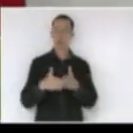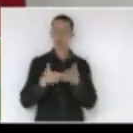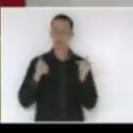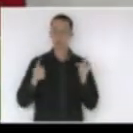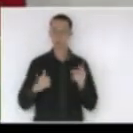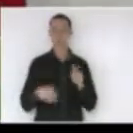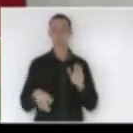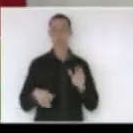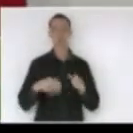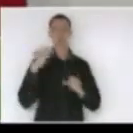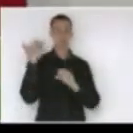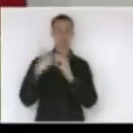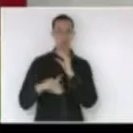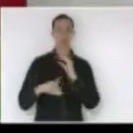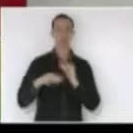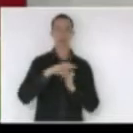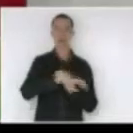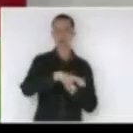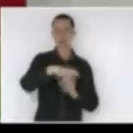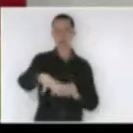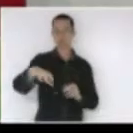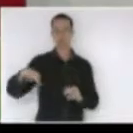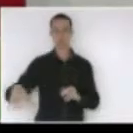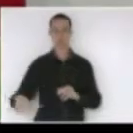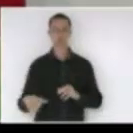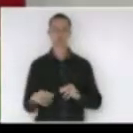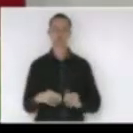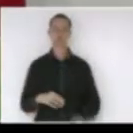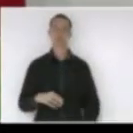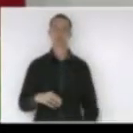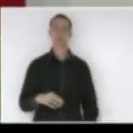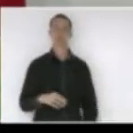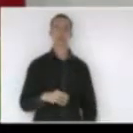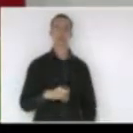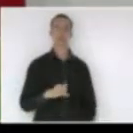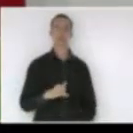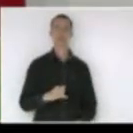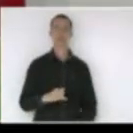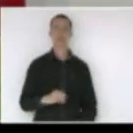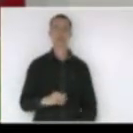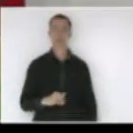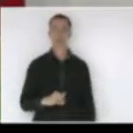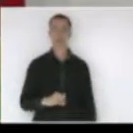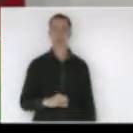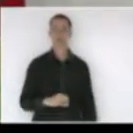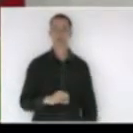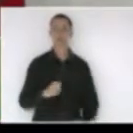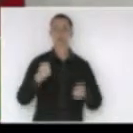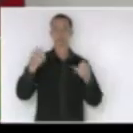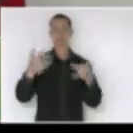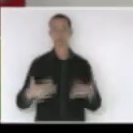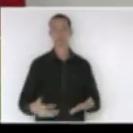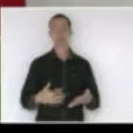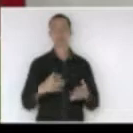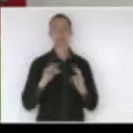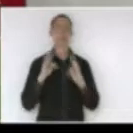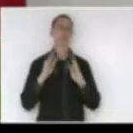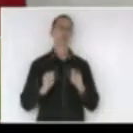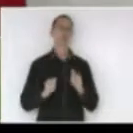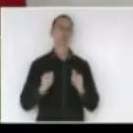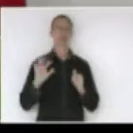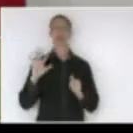aos órgãos competentes dando ciência daquilo que aconteceu